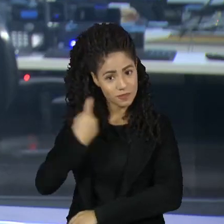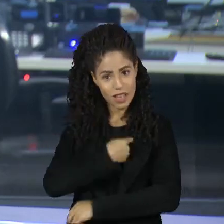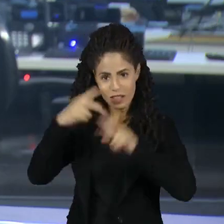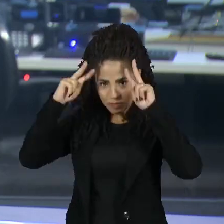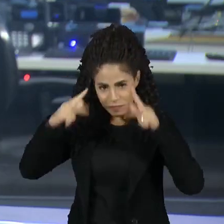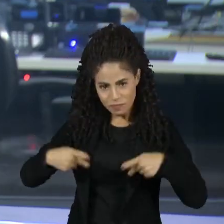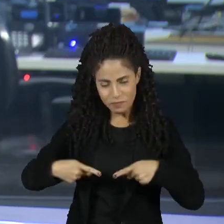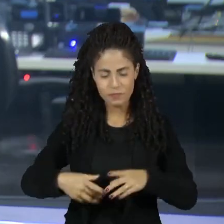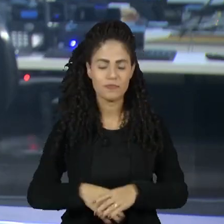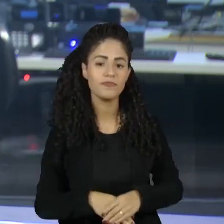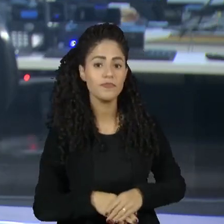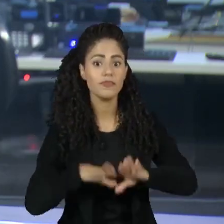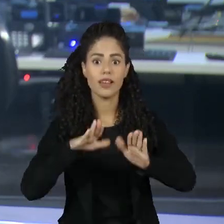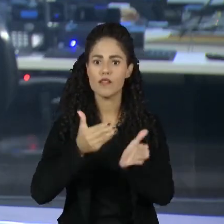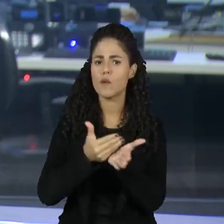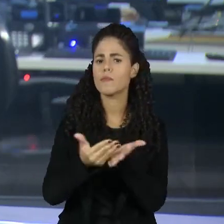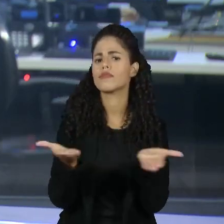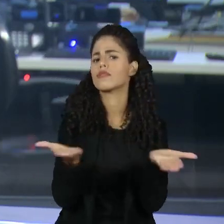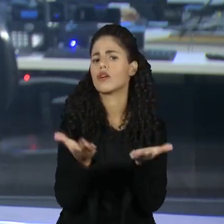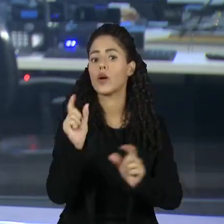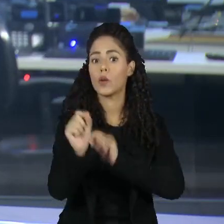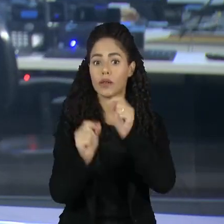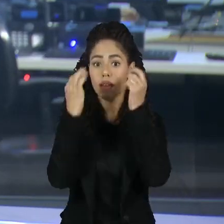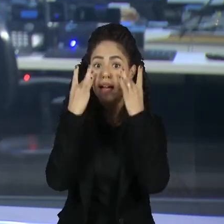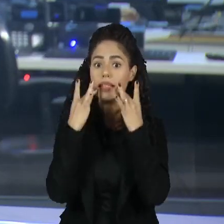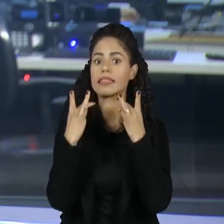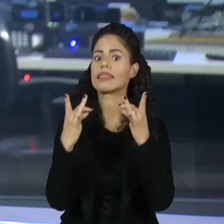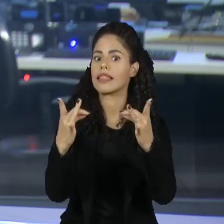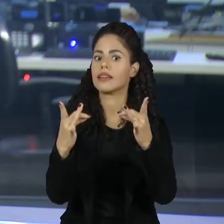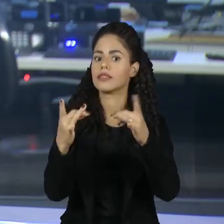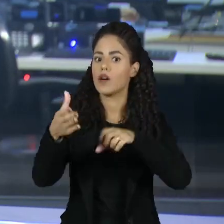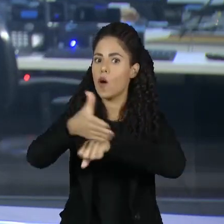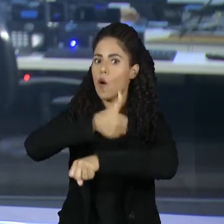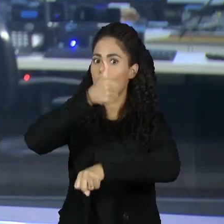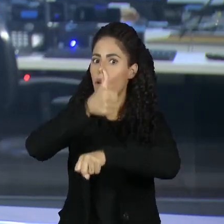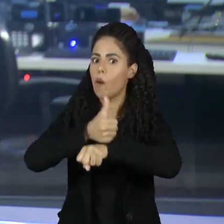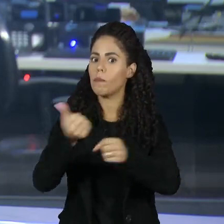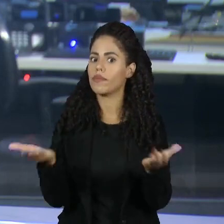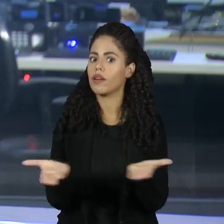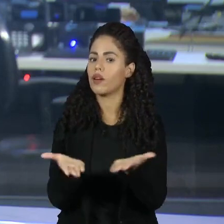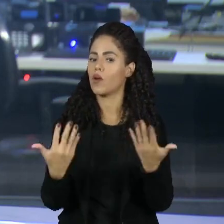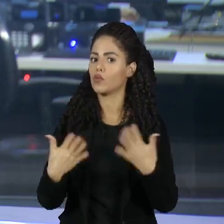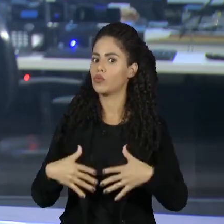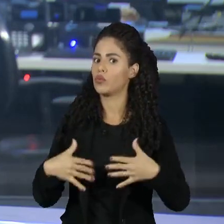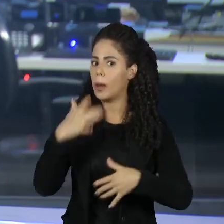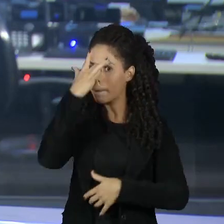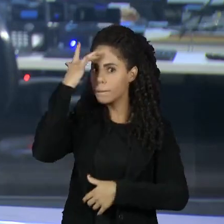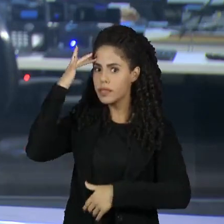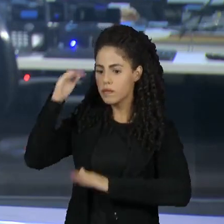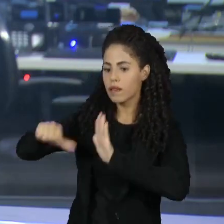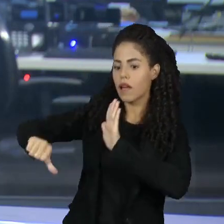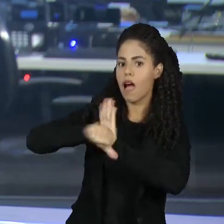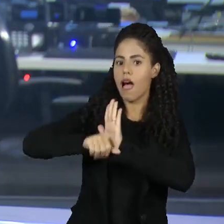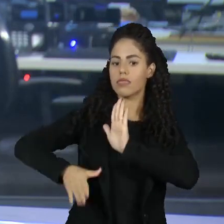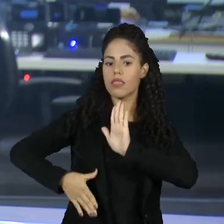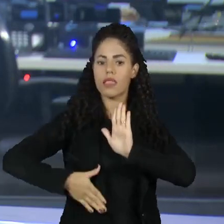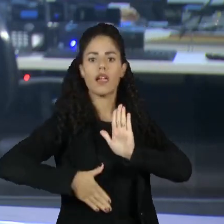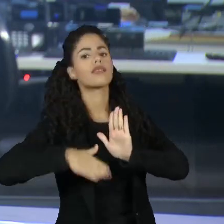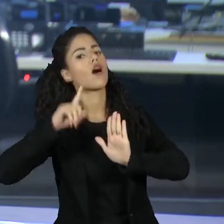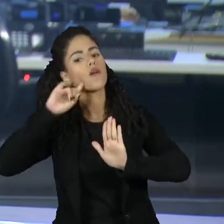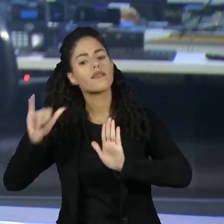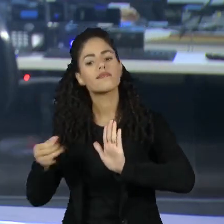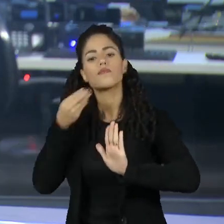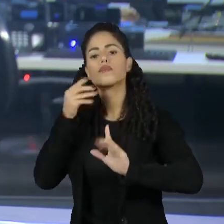A gente começa essa edição com um alerta, tem um golpe novo na praça. Criminosos se aproveitam do programa